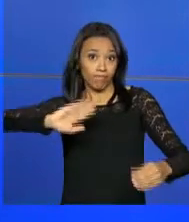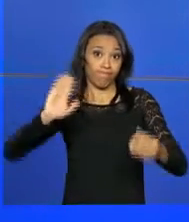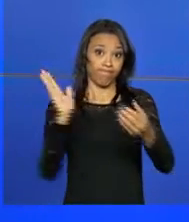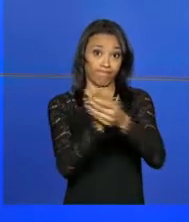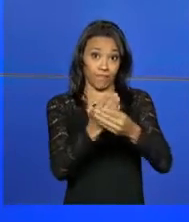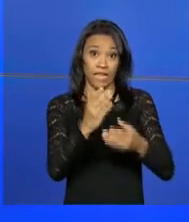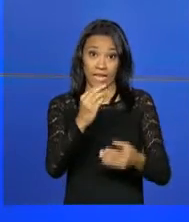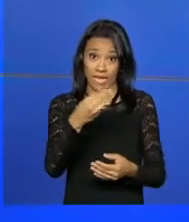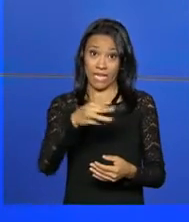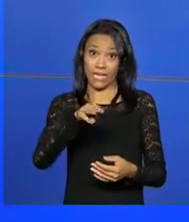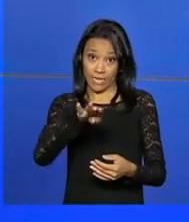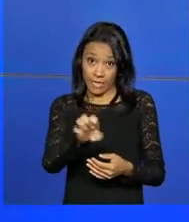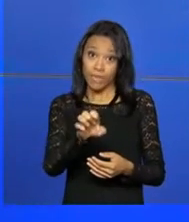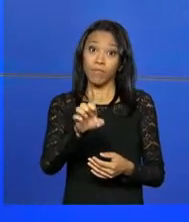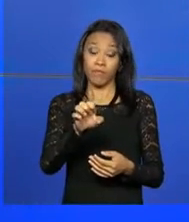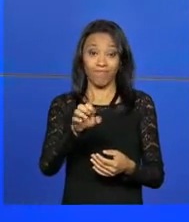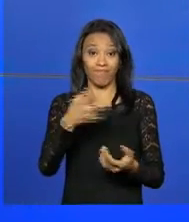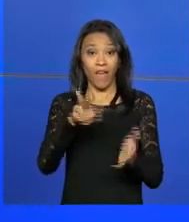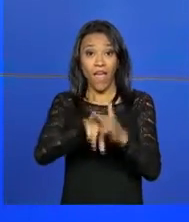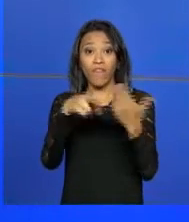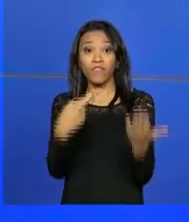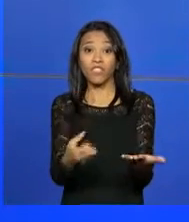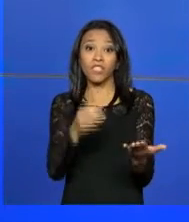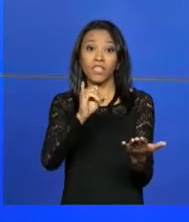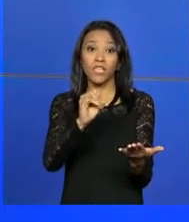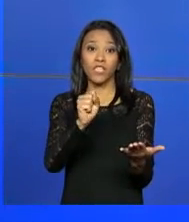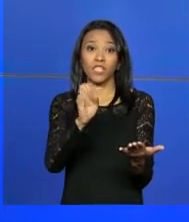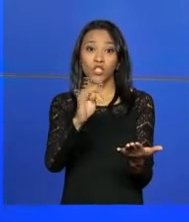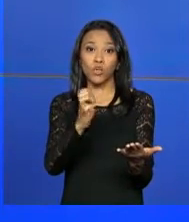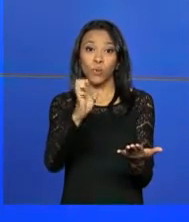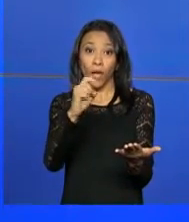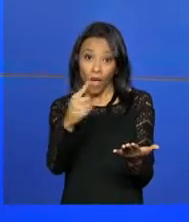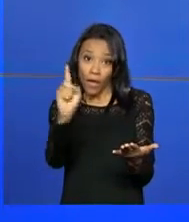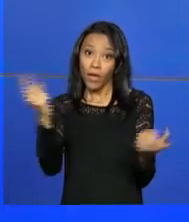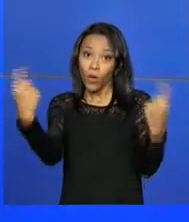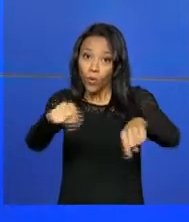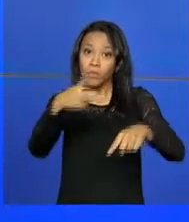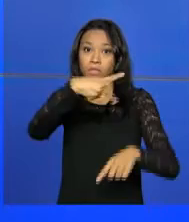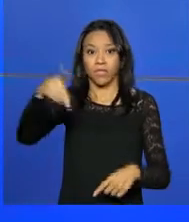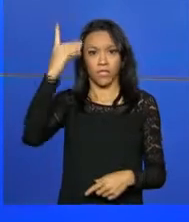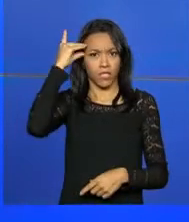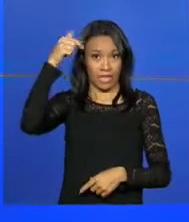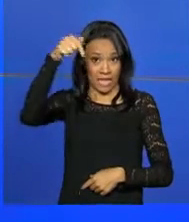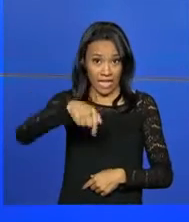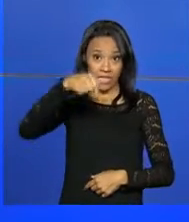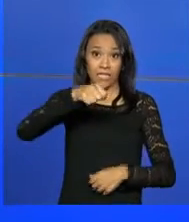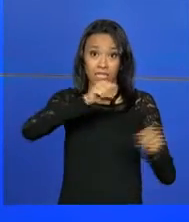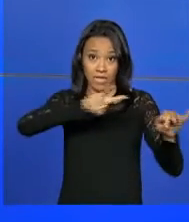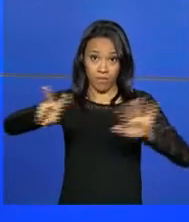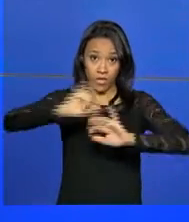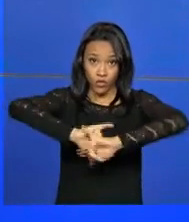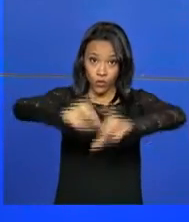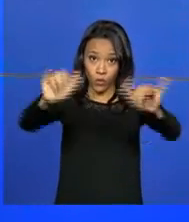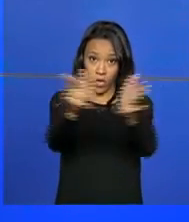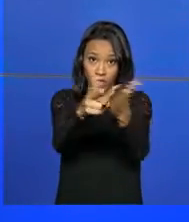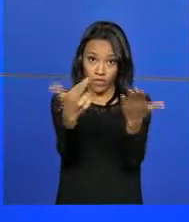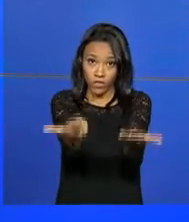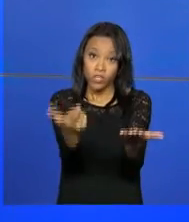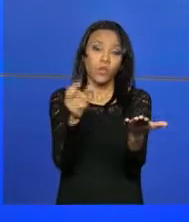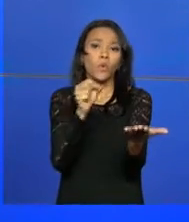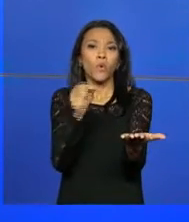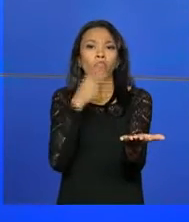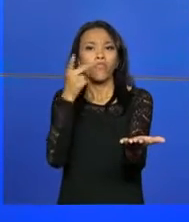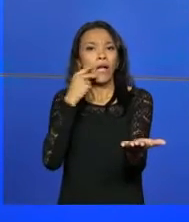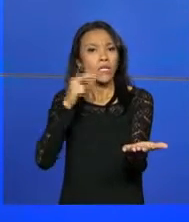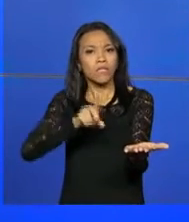praticados pela revista Isto É, contra a presidenta Dilma Rousseff. Na edição desta semana, a publicação traz um texto que trata de